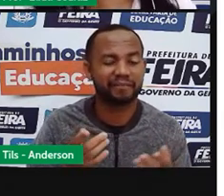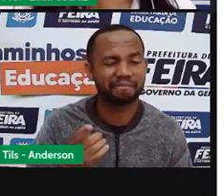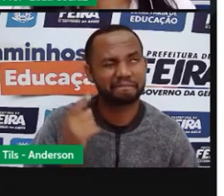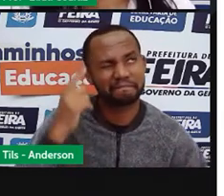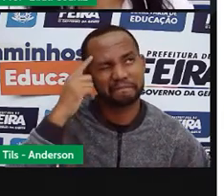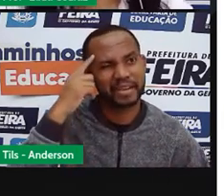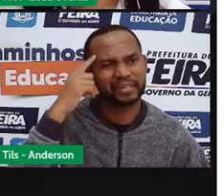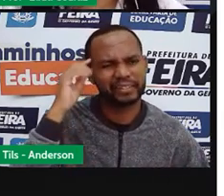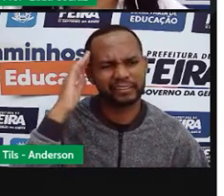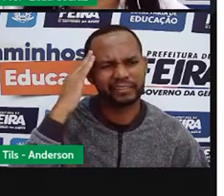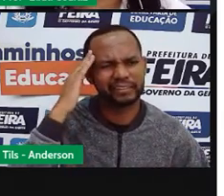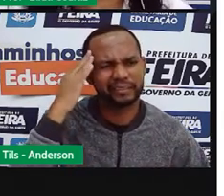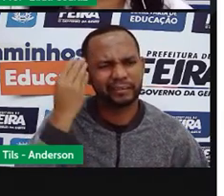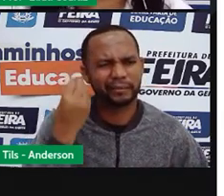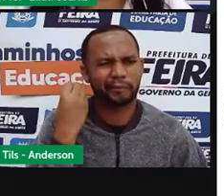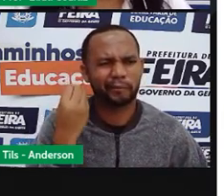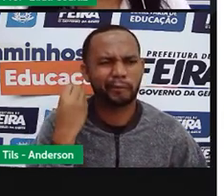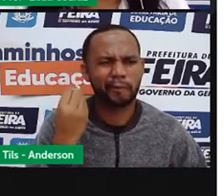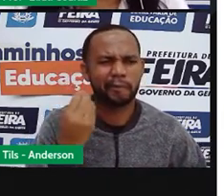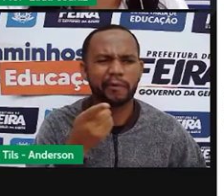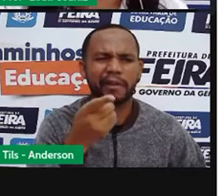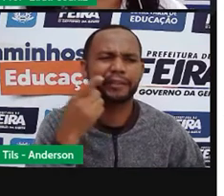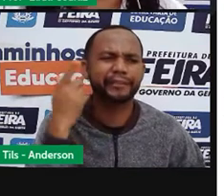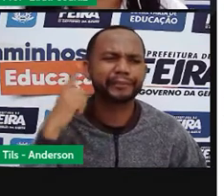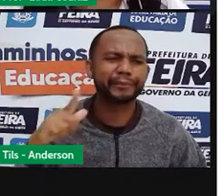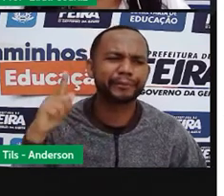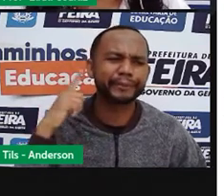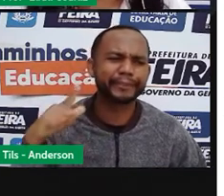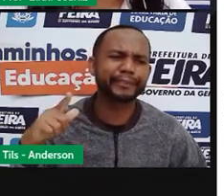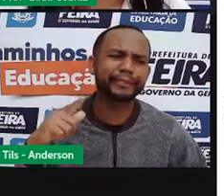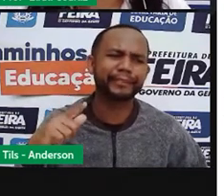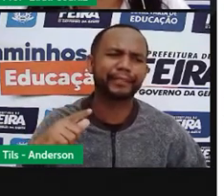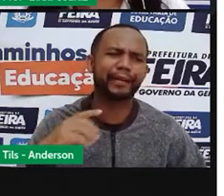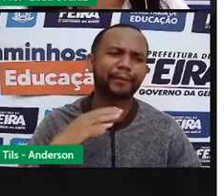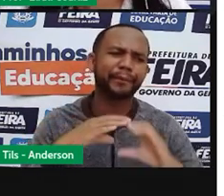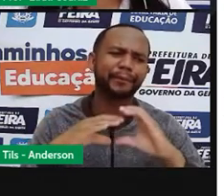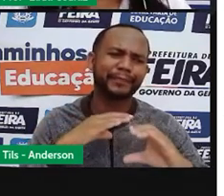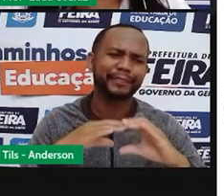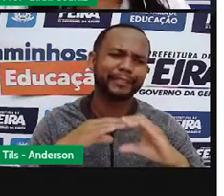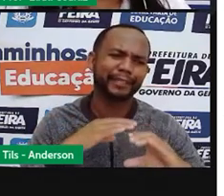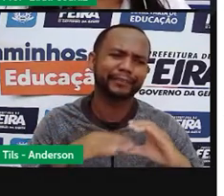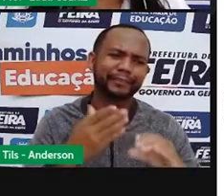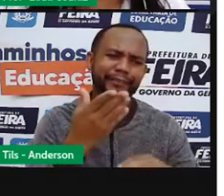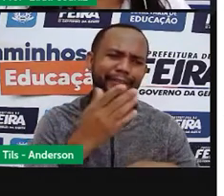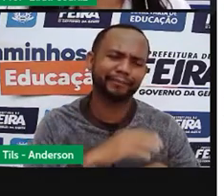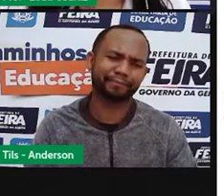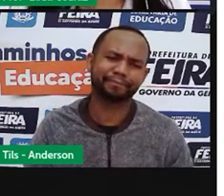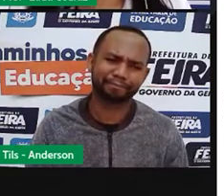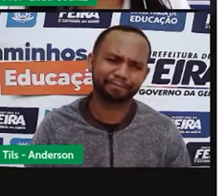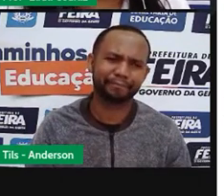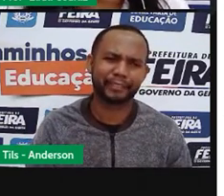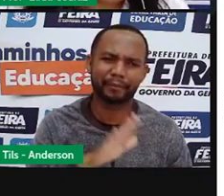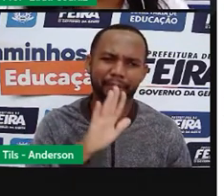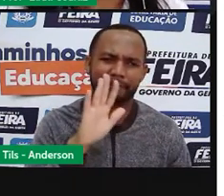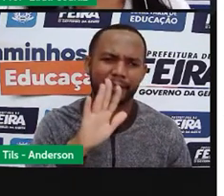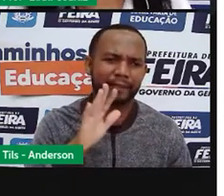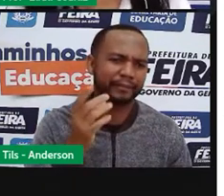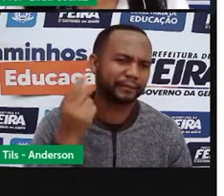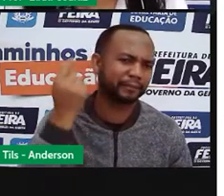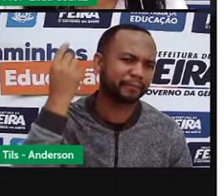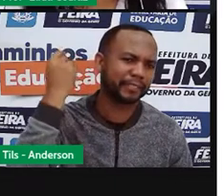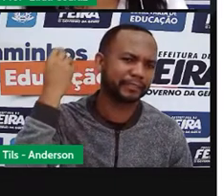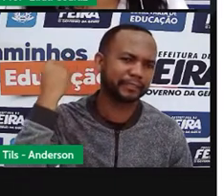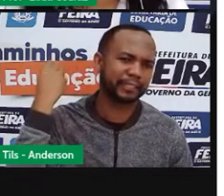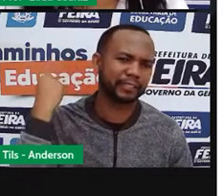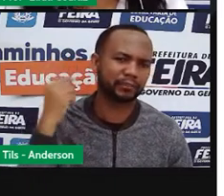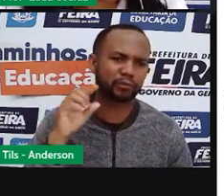conseguiam se entender, como havia essa comunicação entre eles. Mas naquela época, que